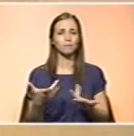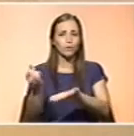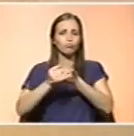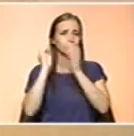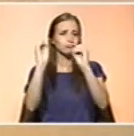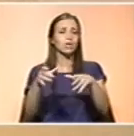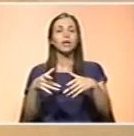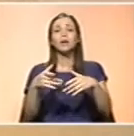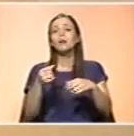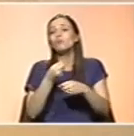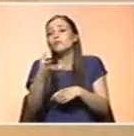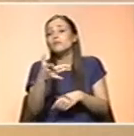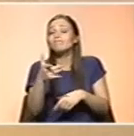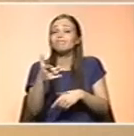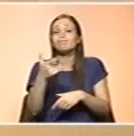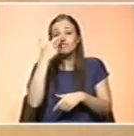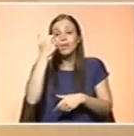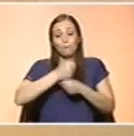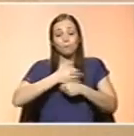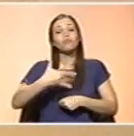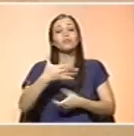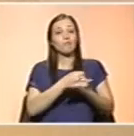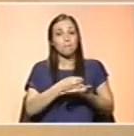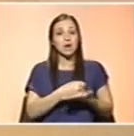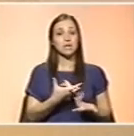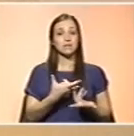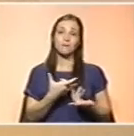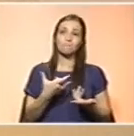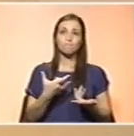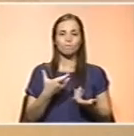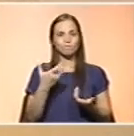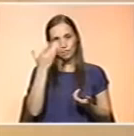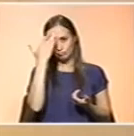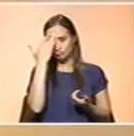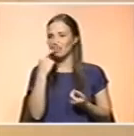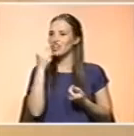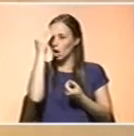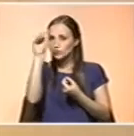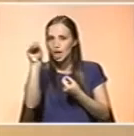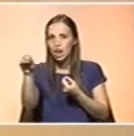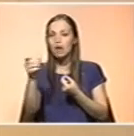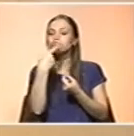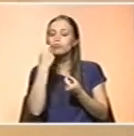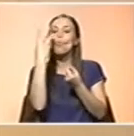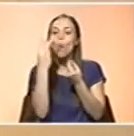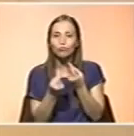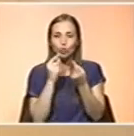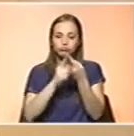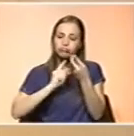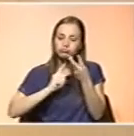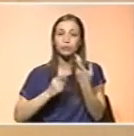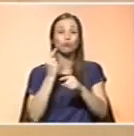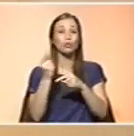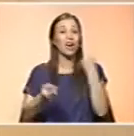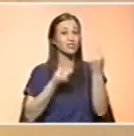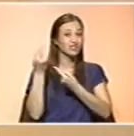aí o farmacêutico quer que tem um papel proponderante na toma correta, até porque existe muitas vezes um erro